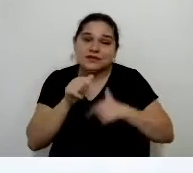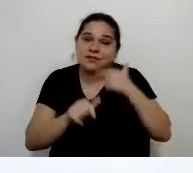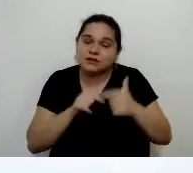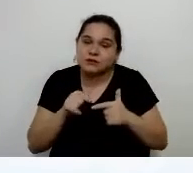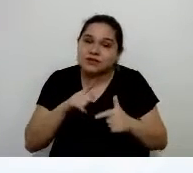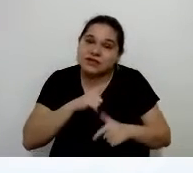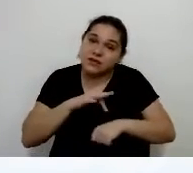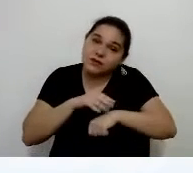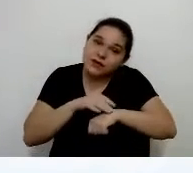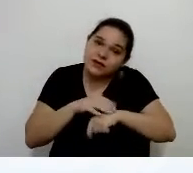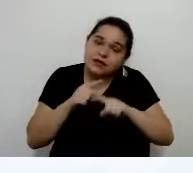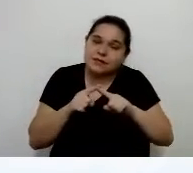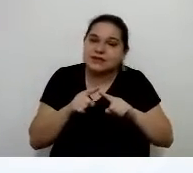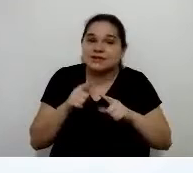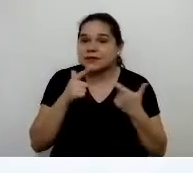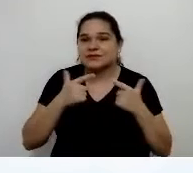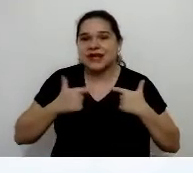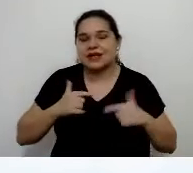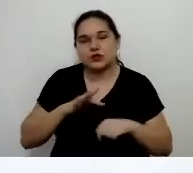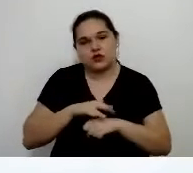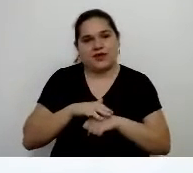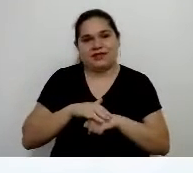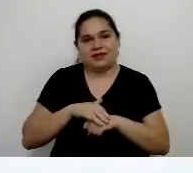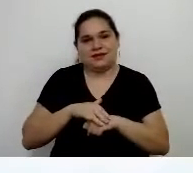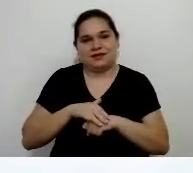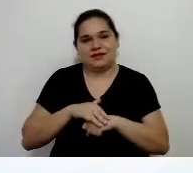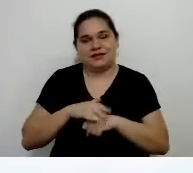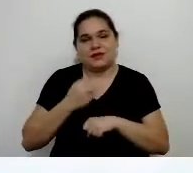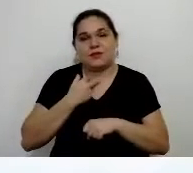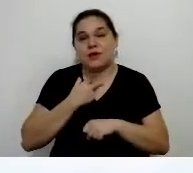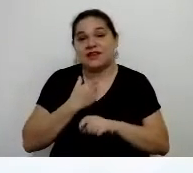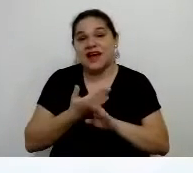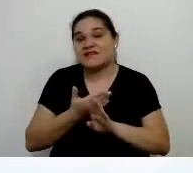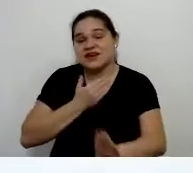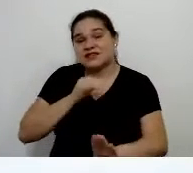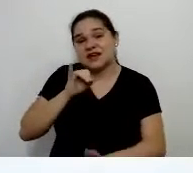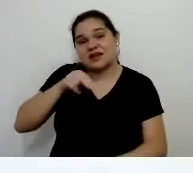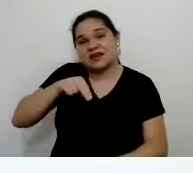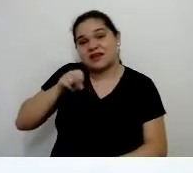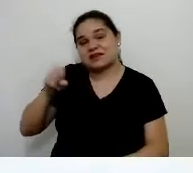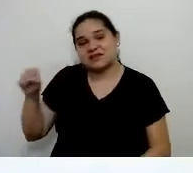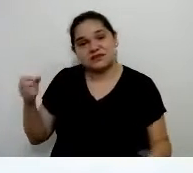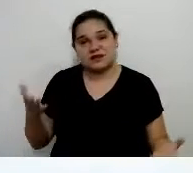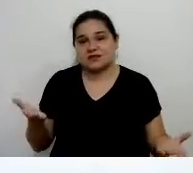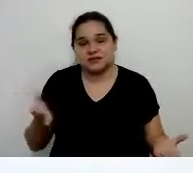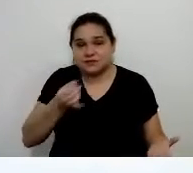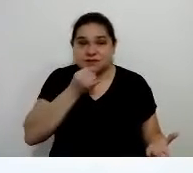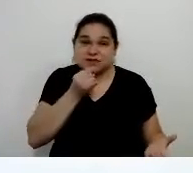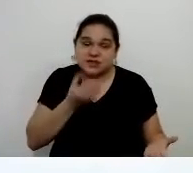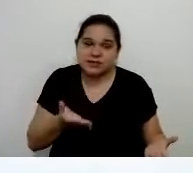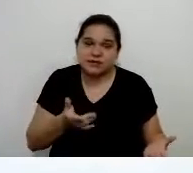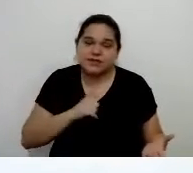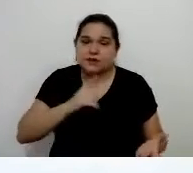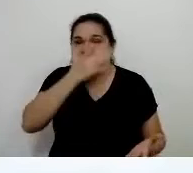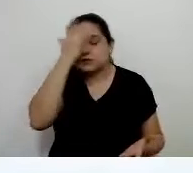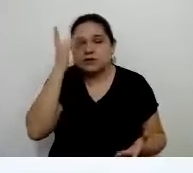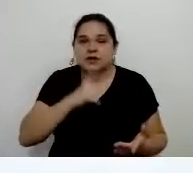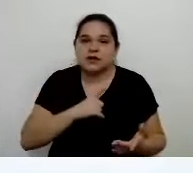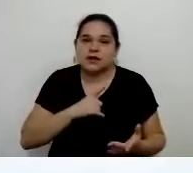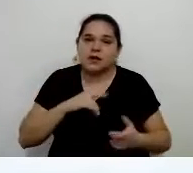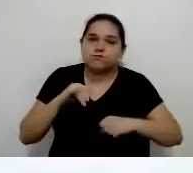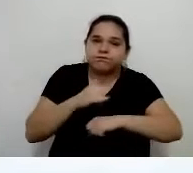comorbidade, mas ele não está doente, então ele não pode ser afastado do INSS. Tem o trabalhador que tem, digamos assim, um problema de